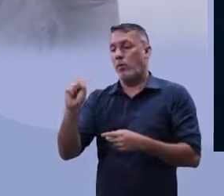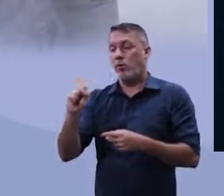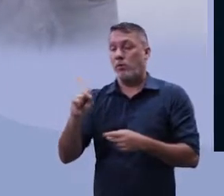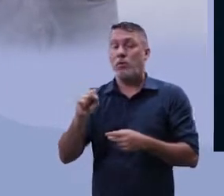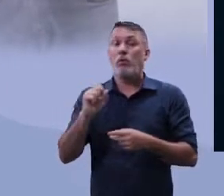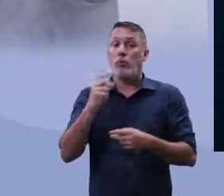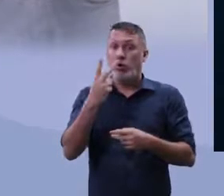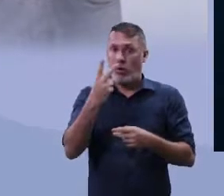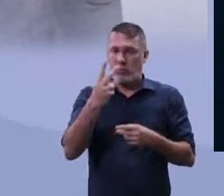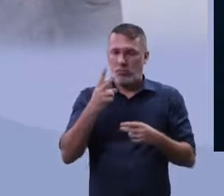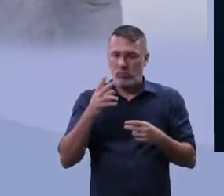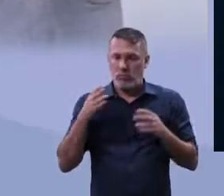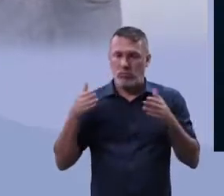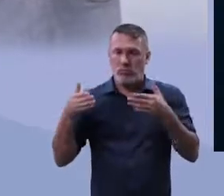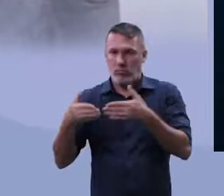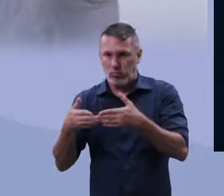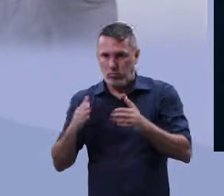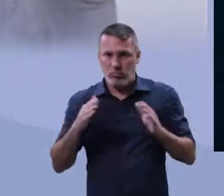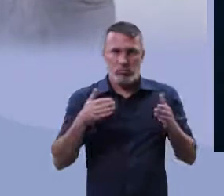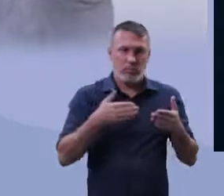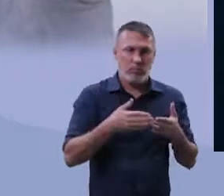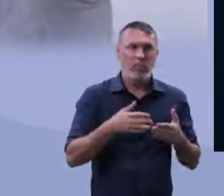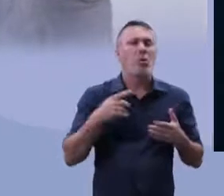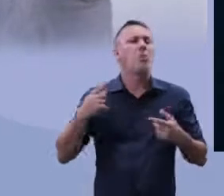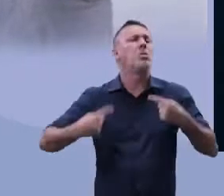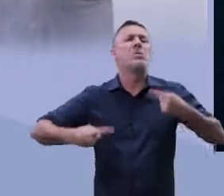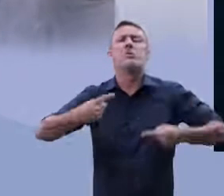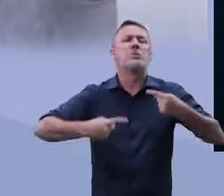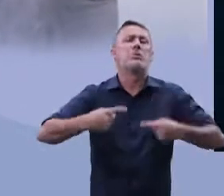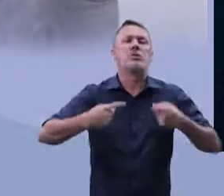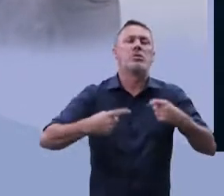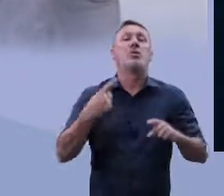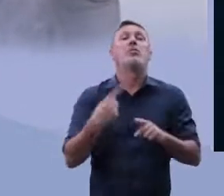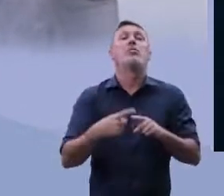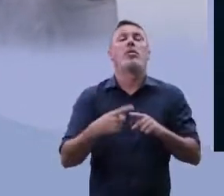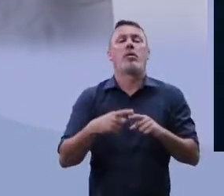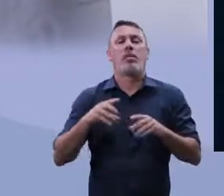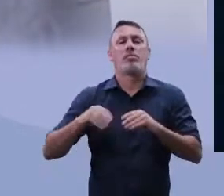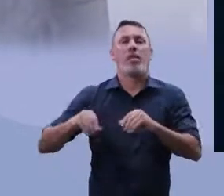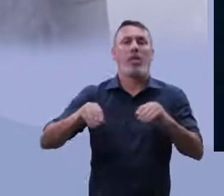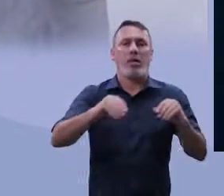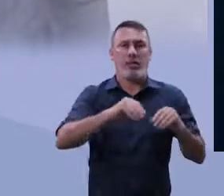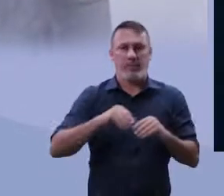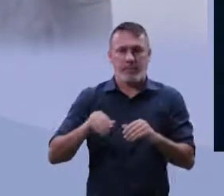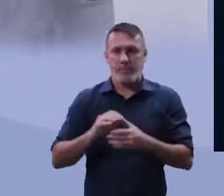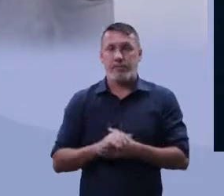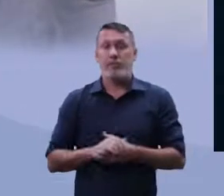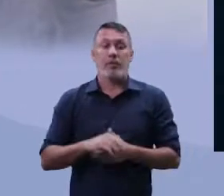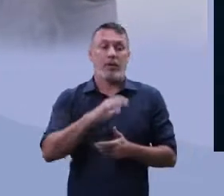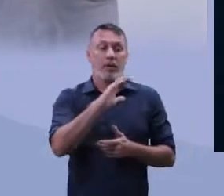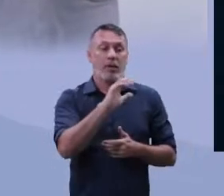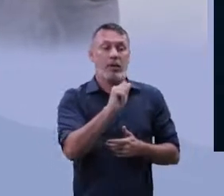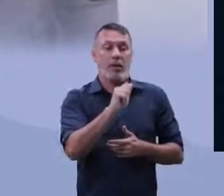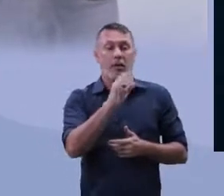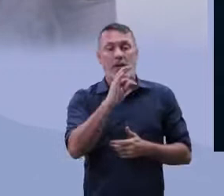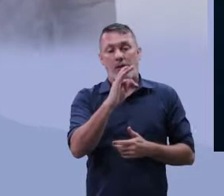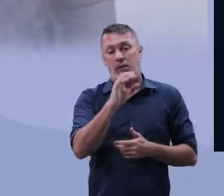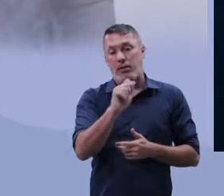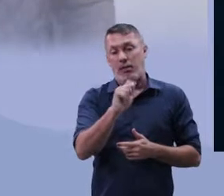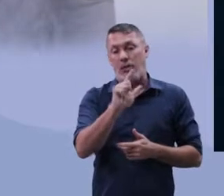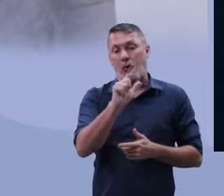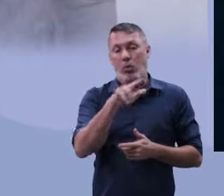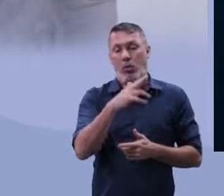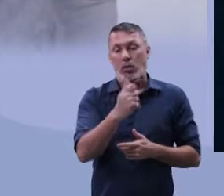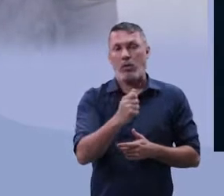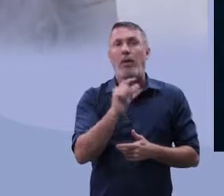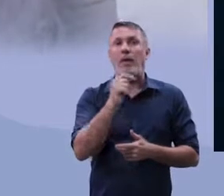um deles. Lembrando que aí é um conflito relacionado à questão de território. A Catalônia fica numa porção nordeste do território